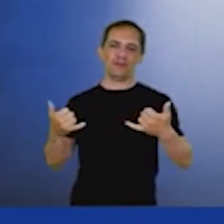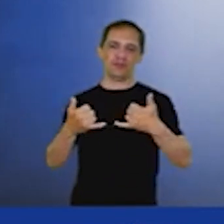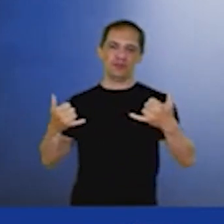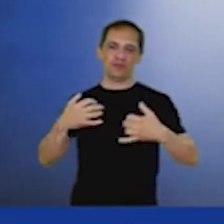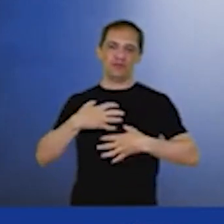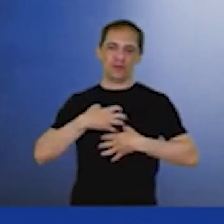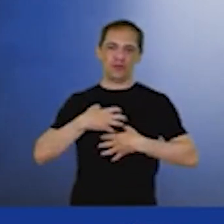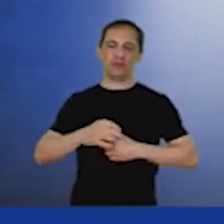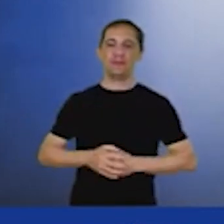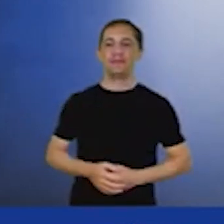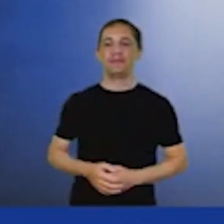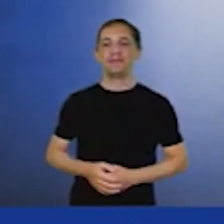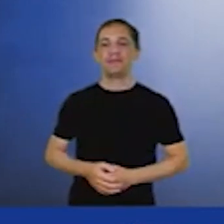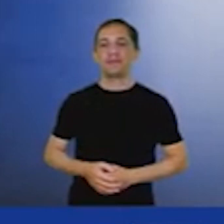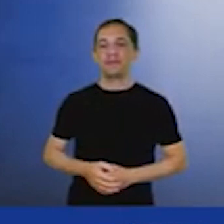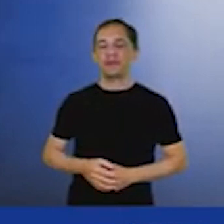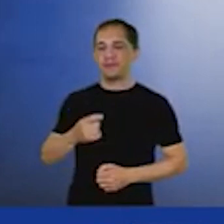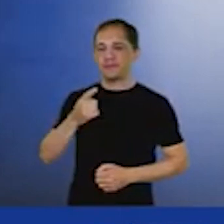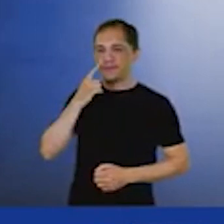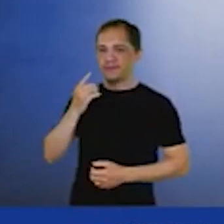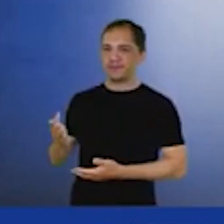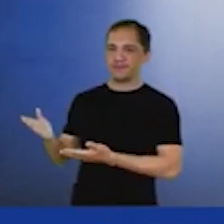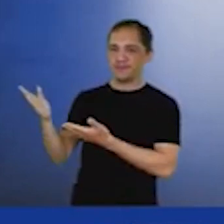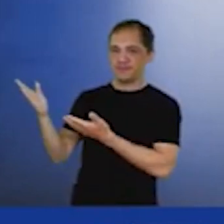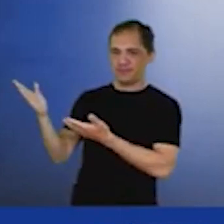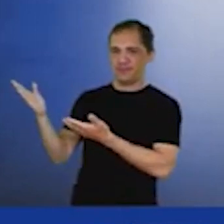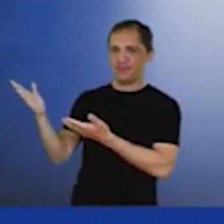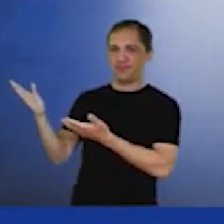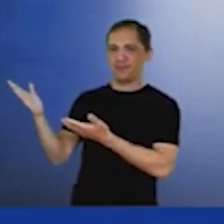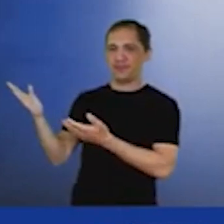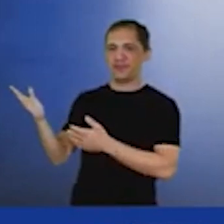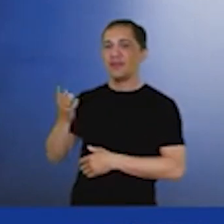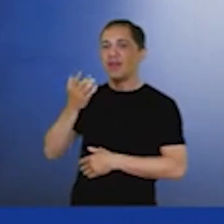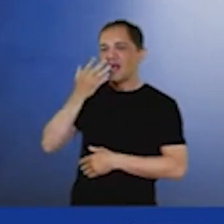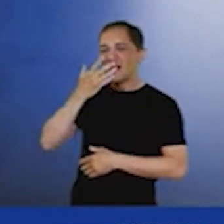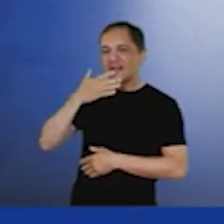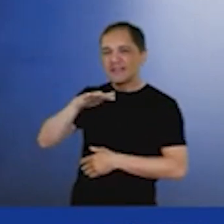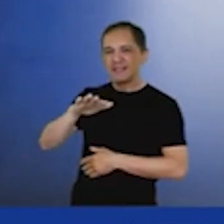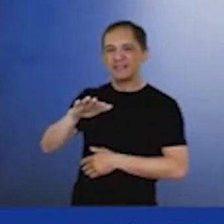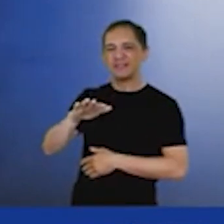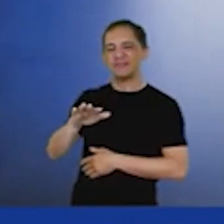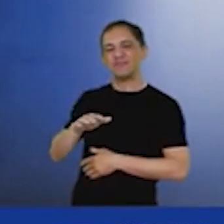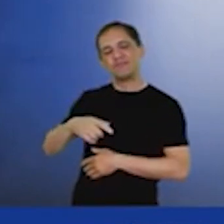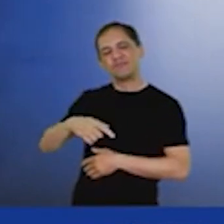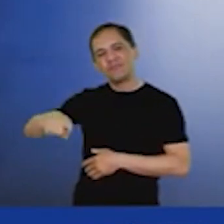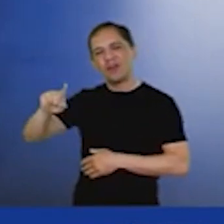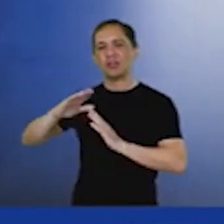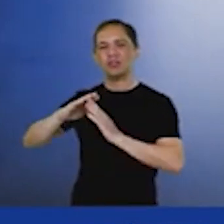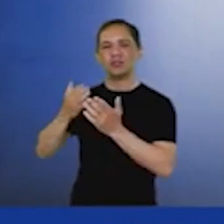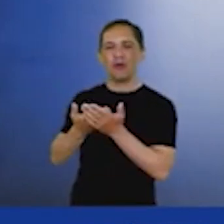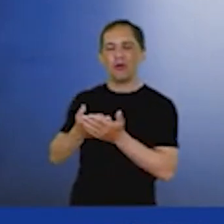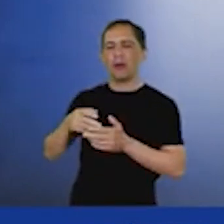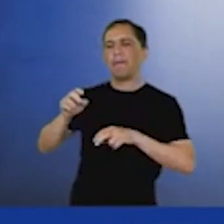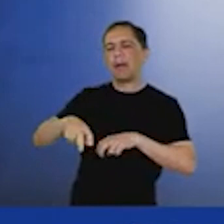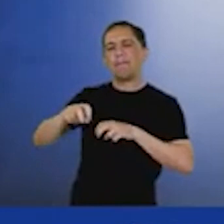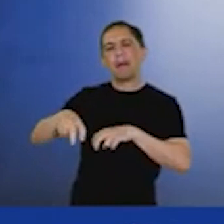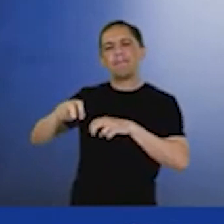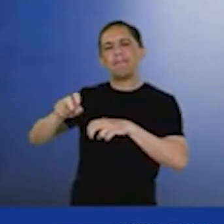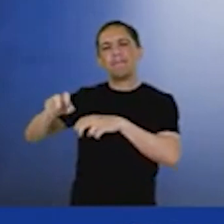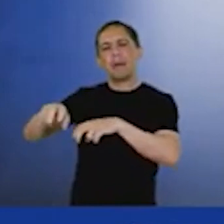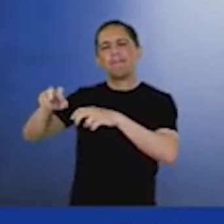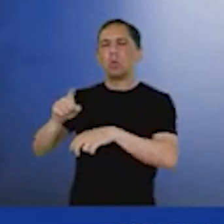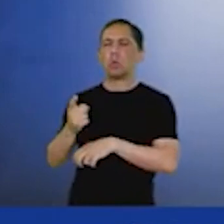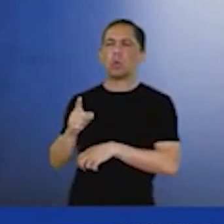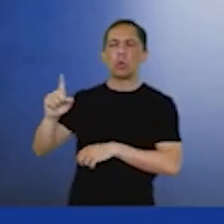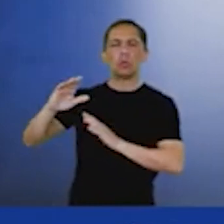focar só na foto do meio, aquelas crianças indo para a escola numa região distante no interior do Brasil e elas estão caminhando até a escola, são quilômetros